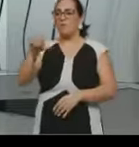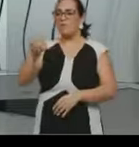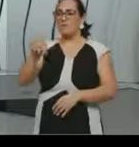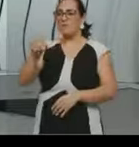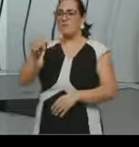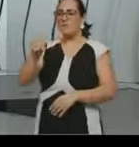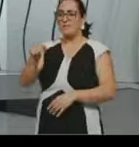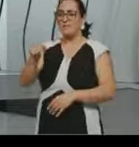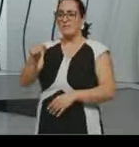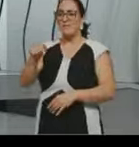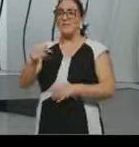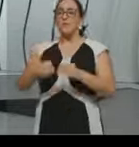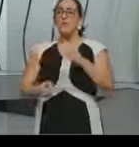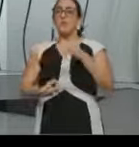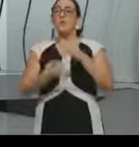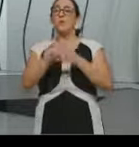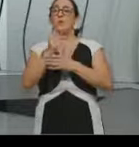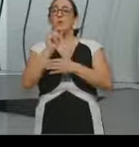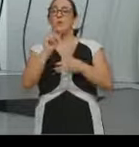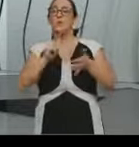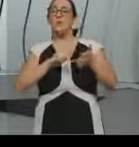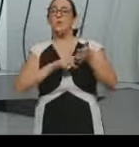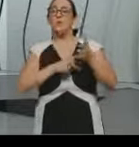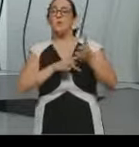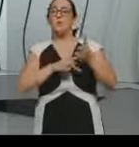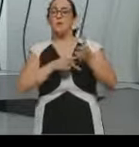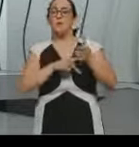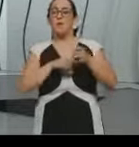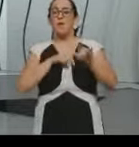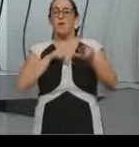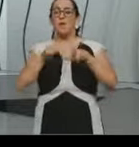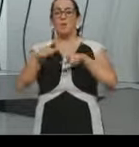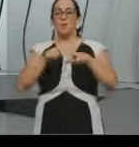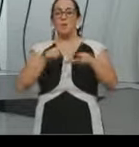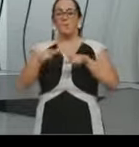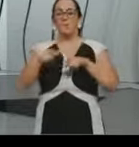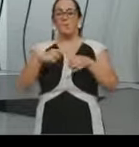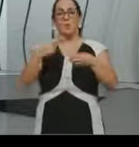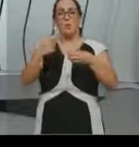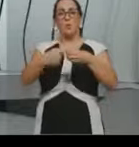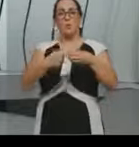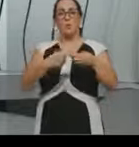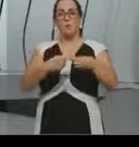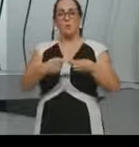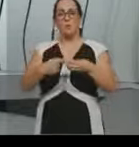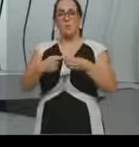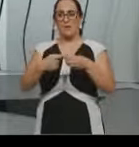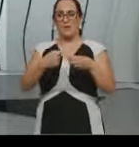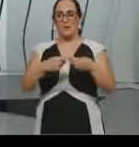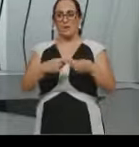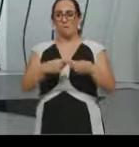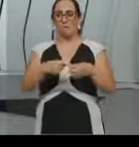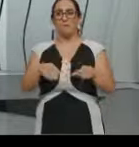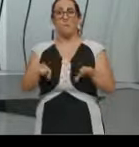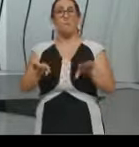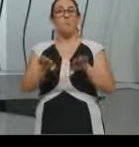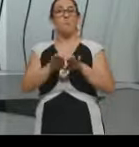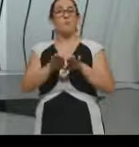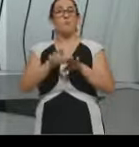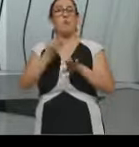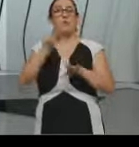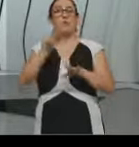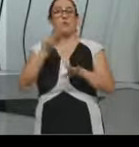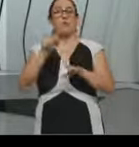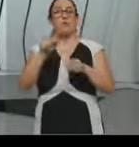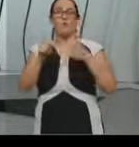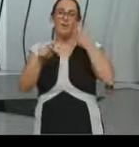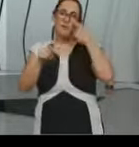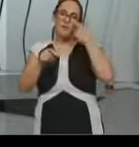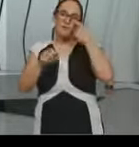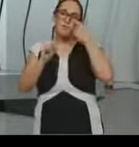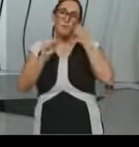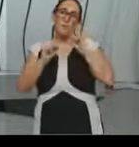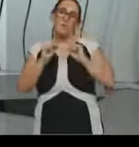urbanos, a gente tem também alguns retrocessos, né, nesse mesmo período em que a gente tem esses avanços, a gente pode falar sobre a lei Adolfo Gordo, que